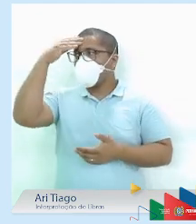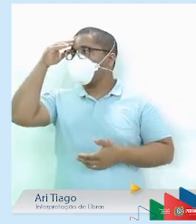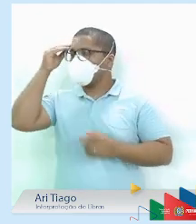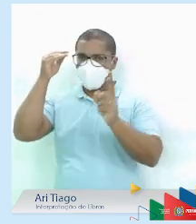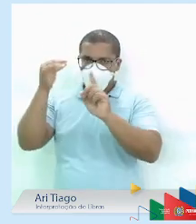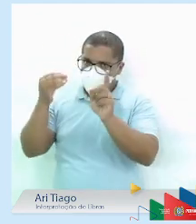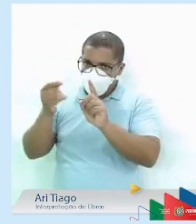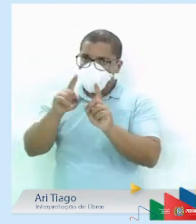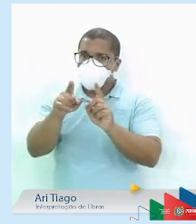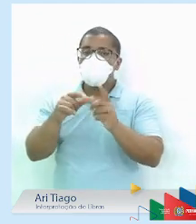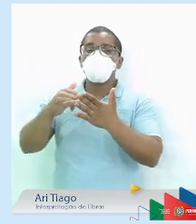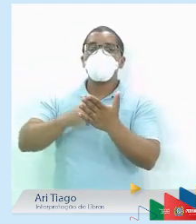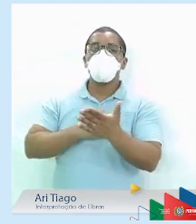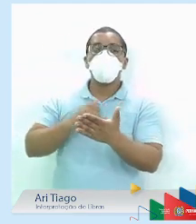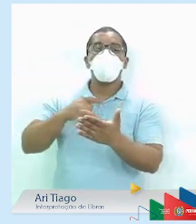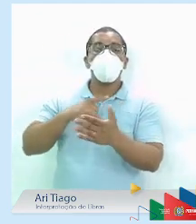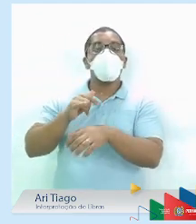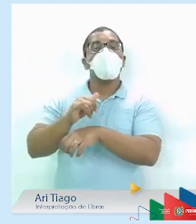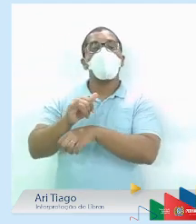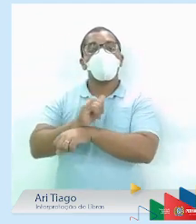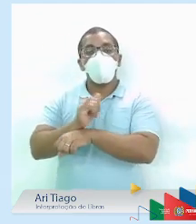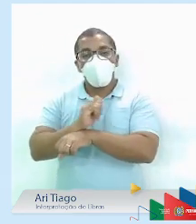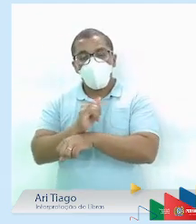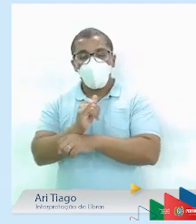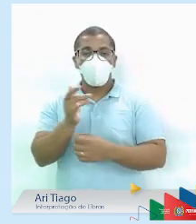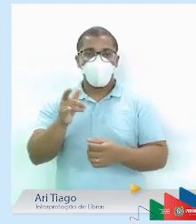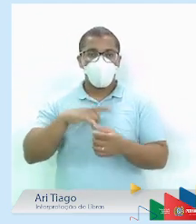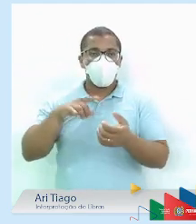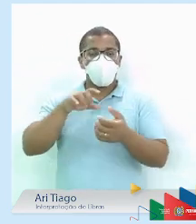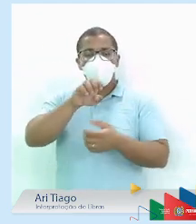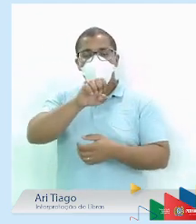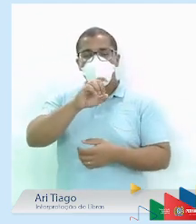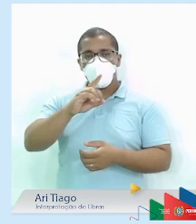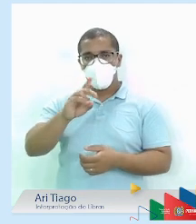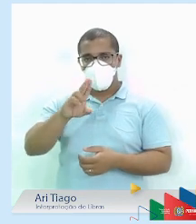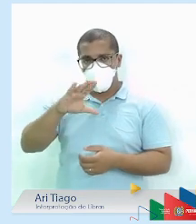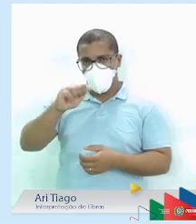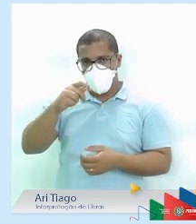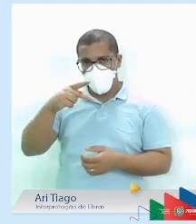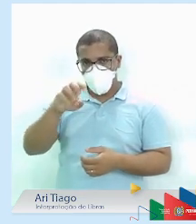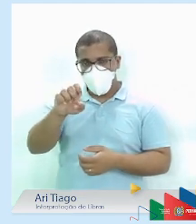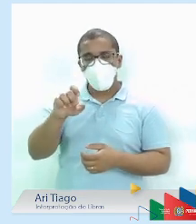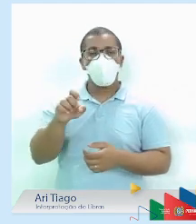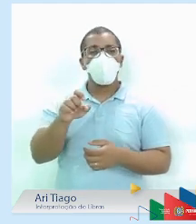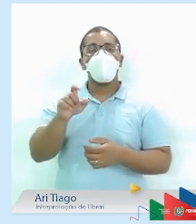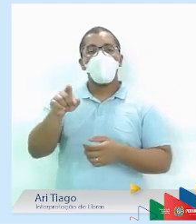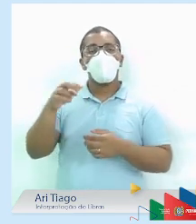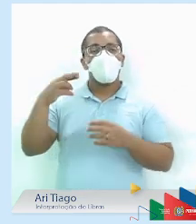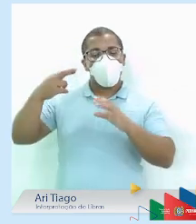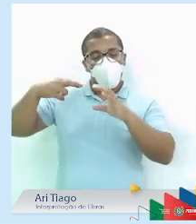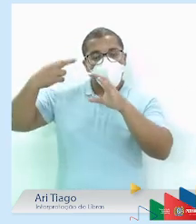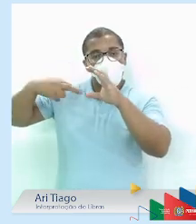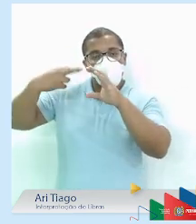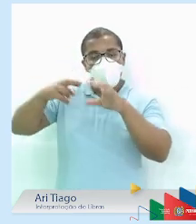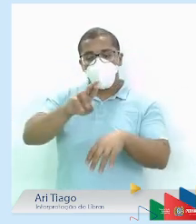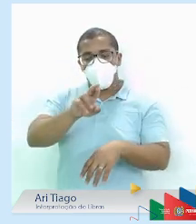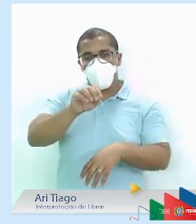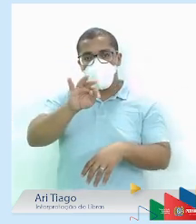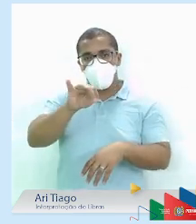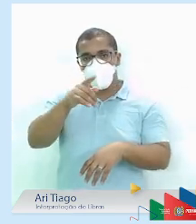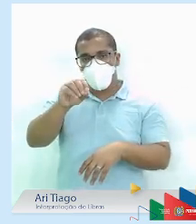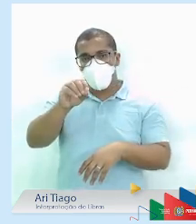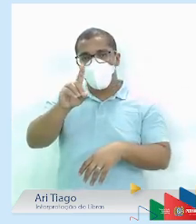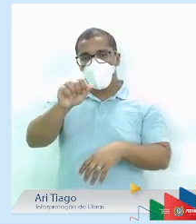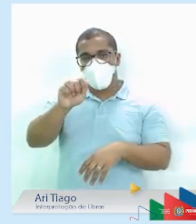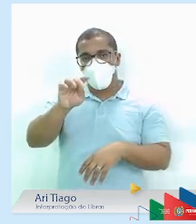nos nossos canais Entra aí pelo Educa.pe, Instagram, Robertão da Transmissão, tudo junto,